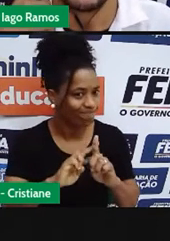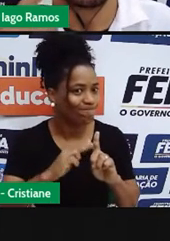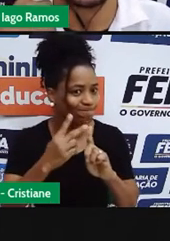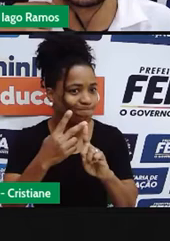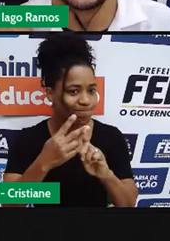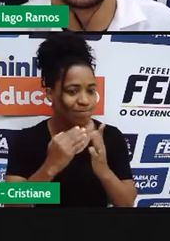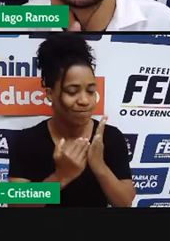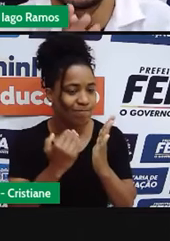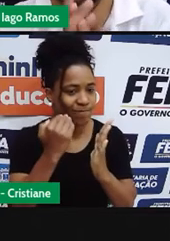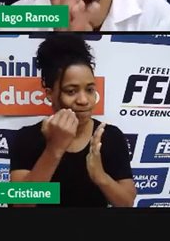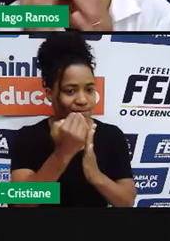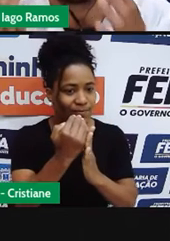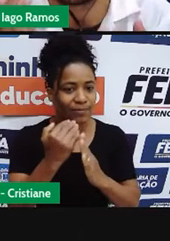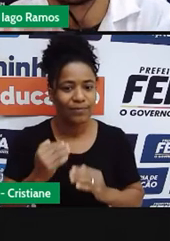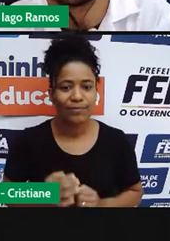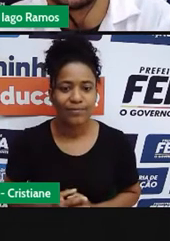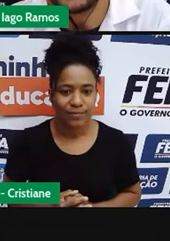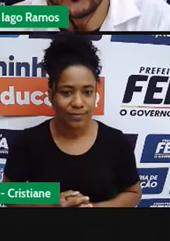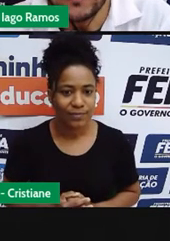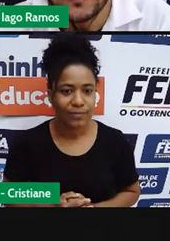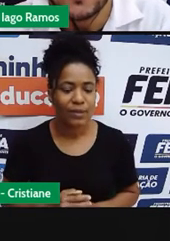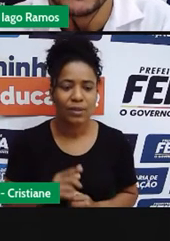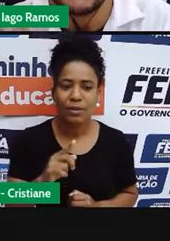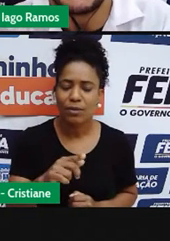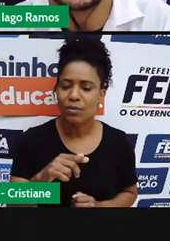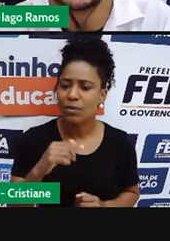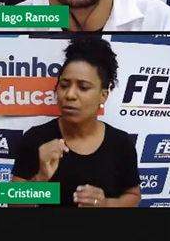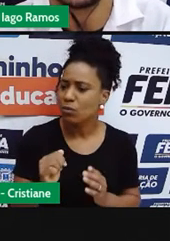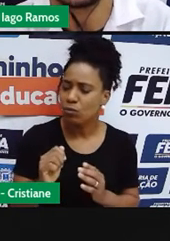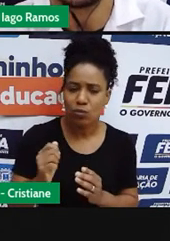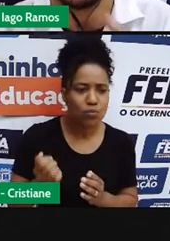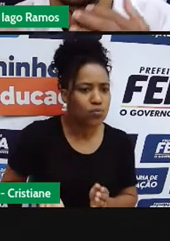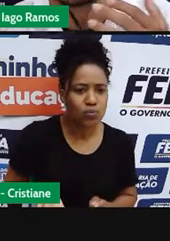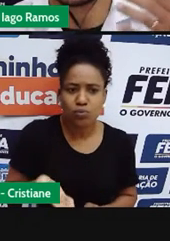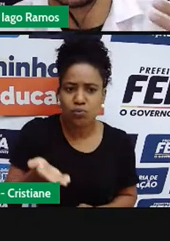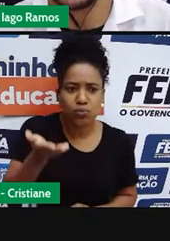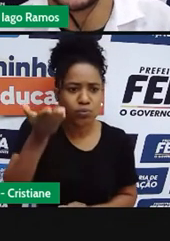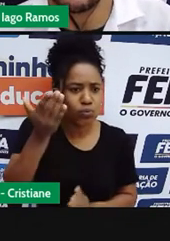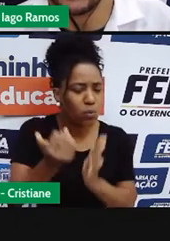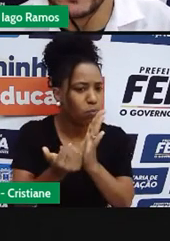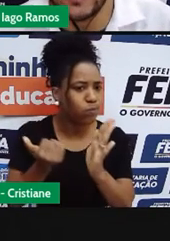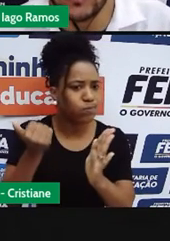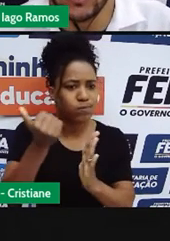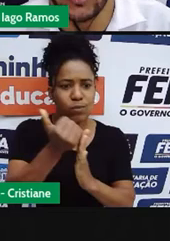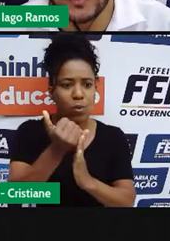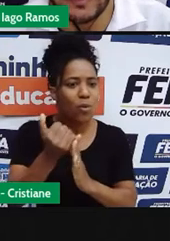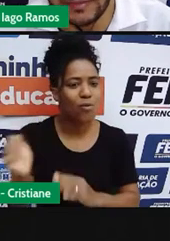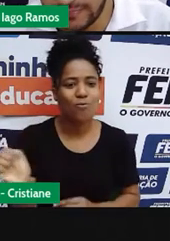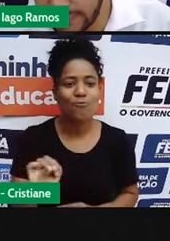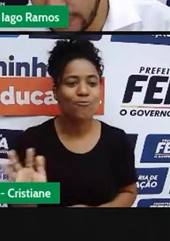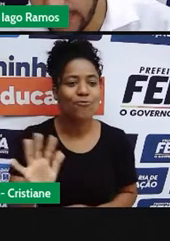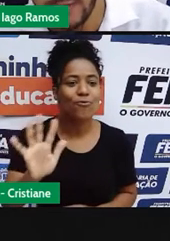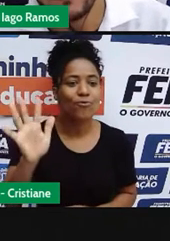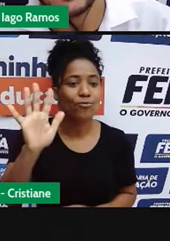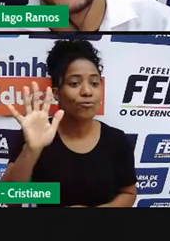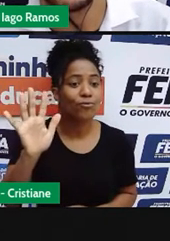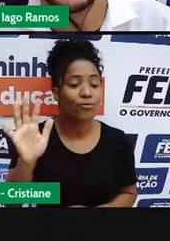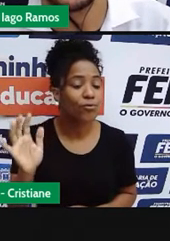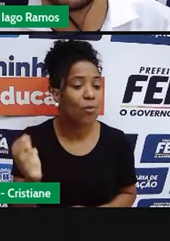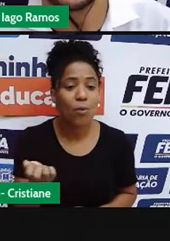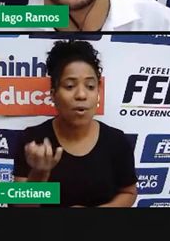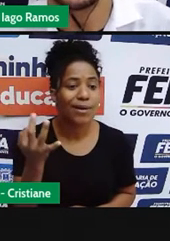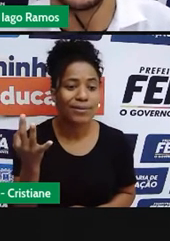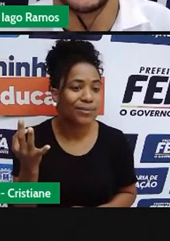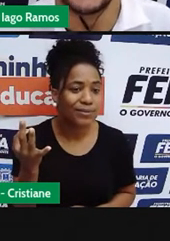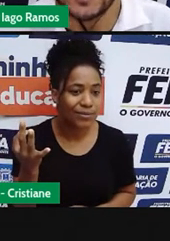né? Qual vai ser aí o valor do produto, pensando nesse aumento de 50% nos dois meses? Vai ser